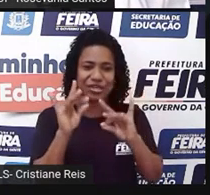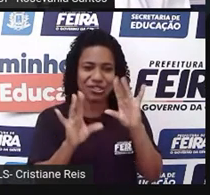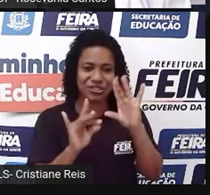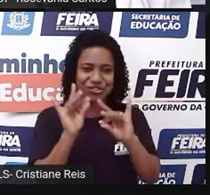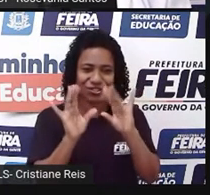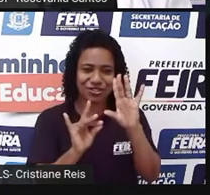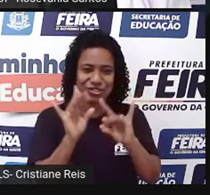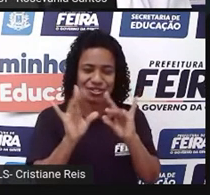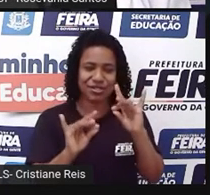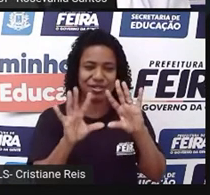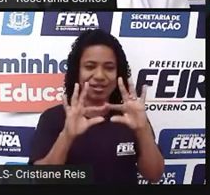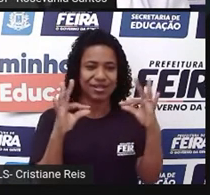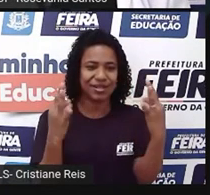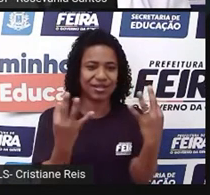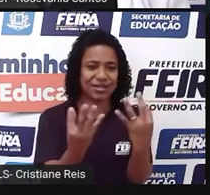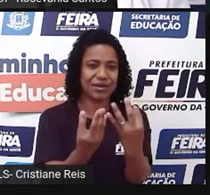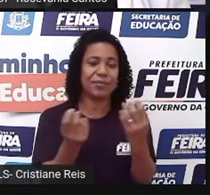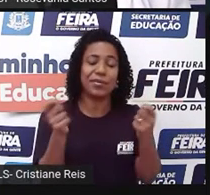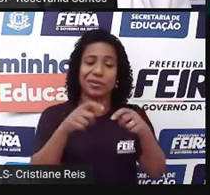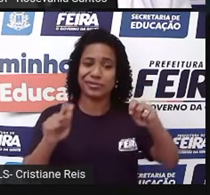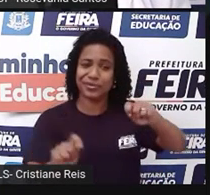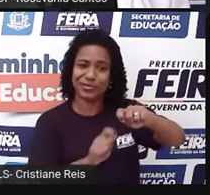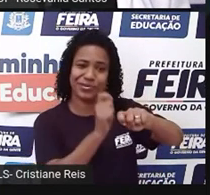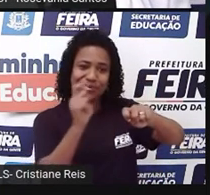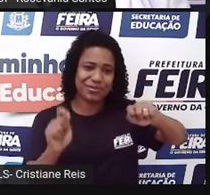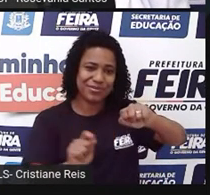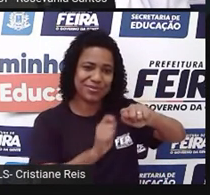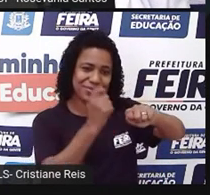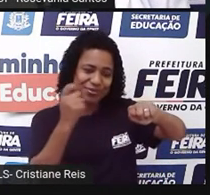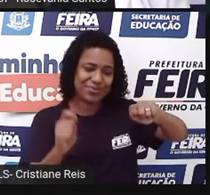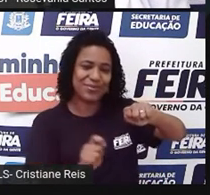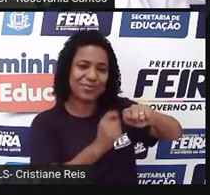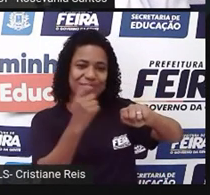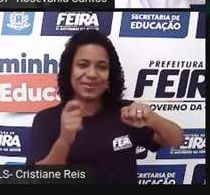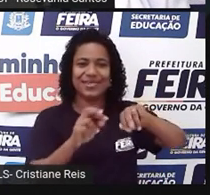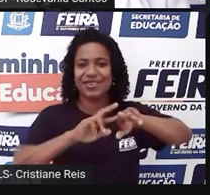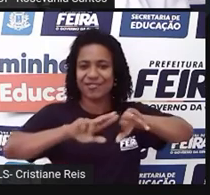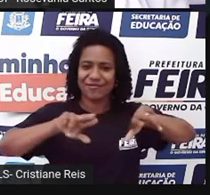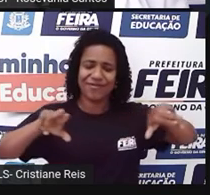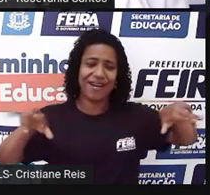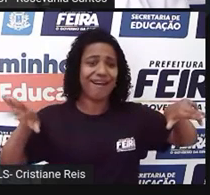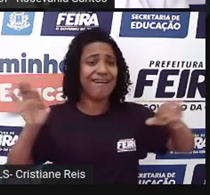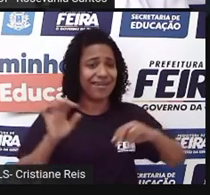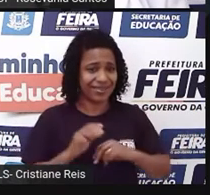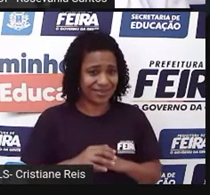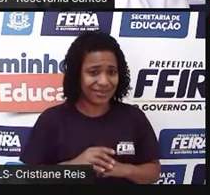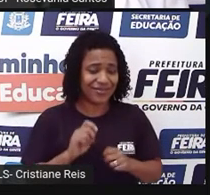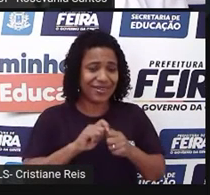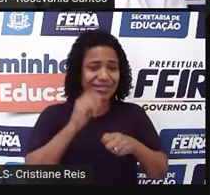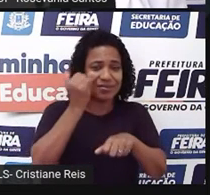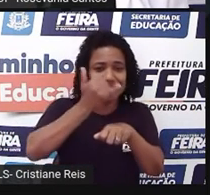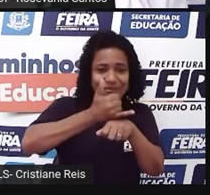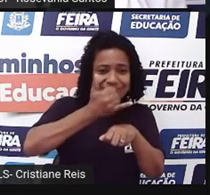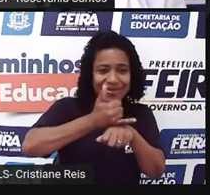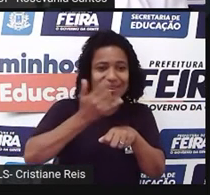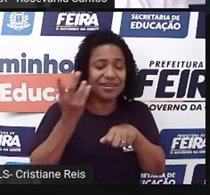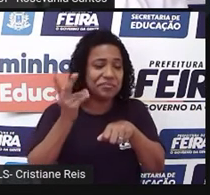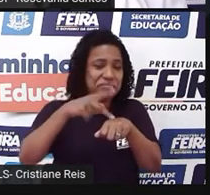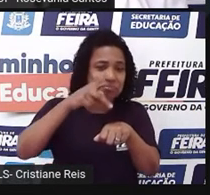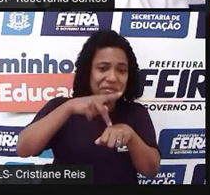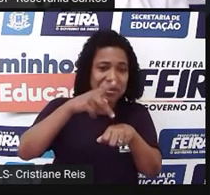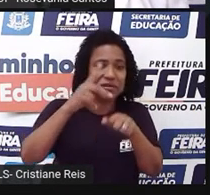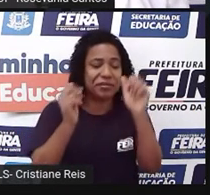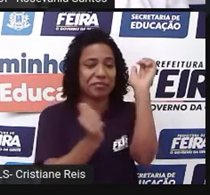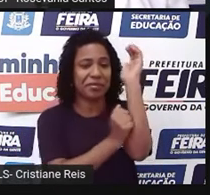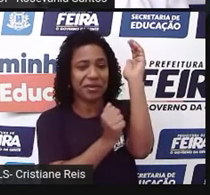de fibra, né? Assim, de gesso, de madeira, os mais diversos tipos de